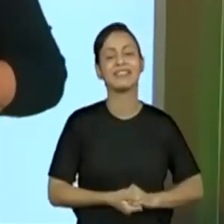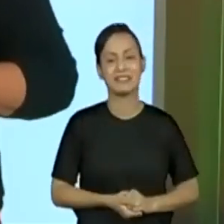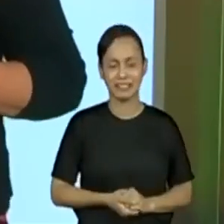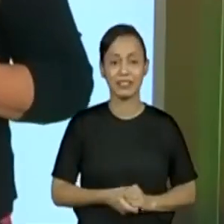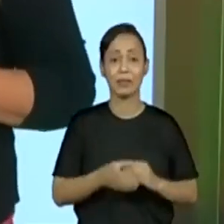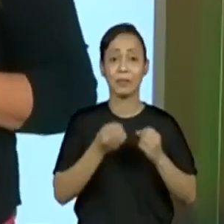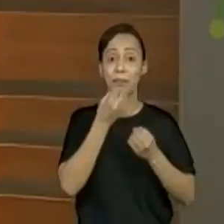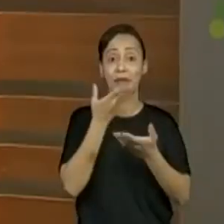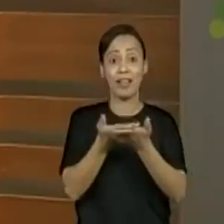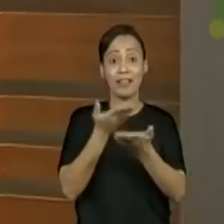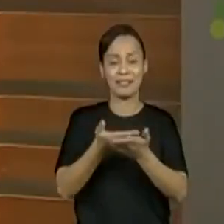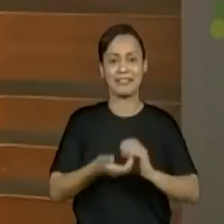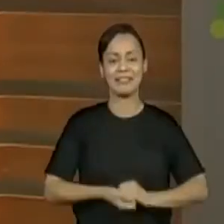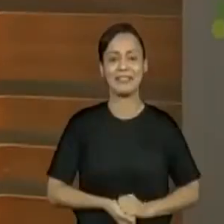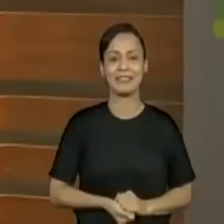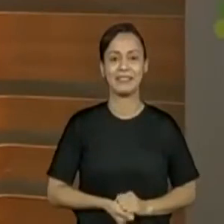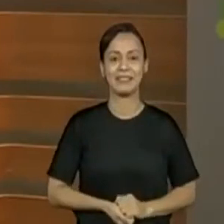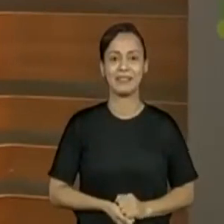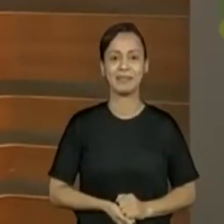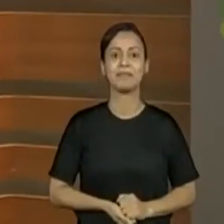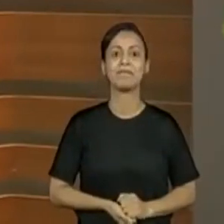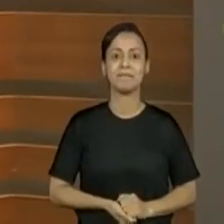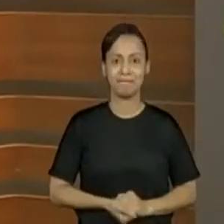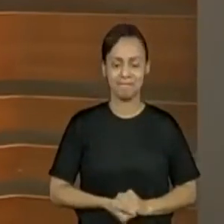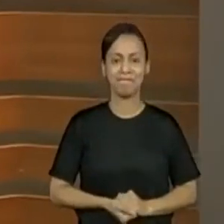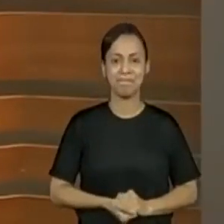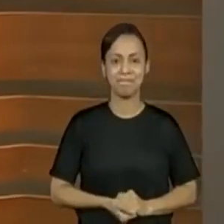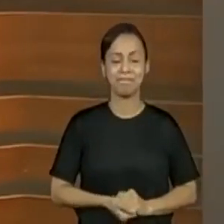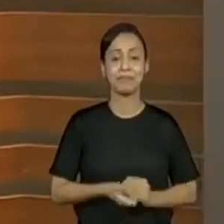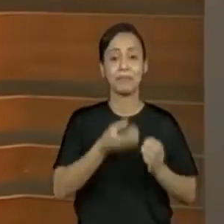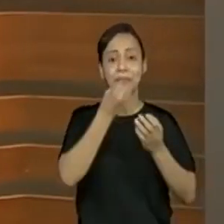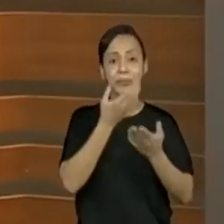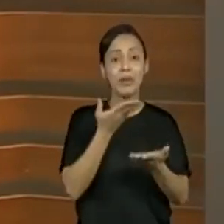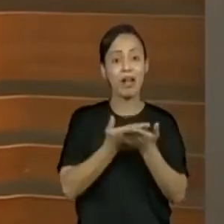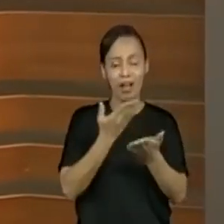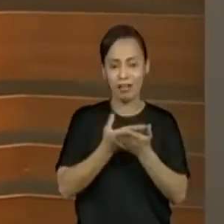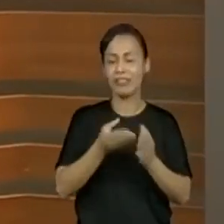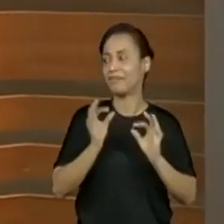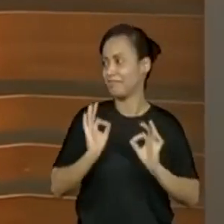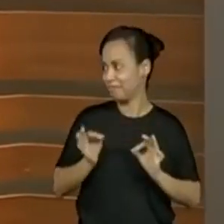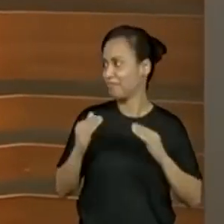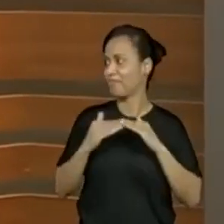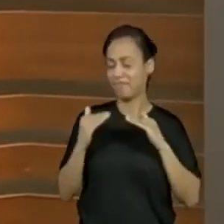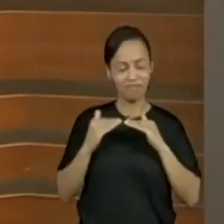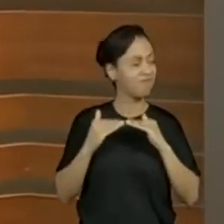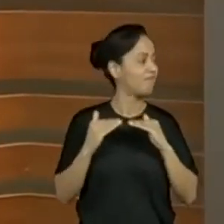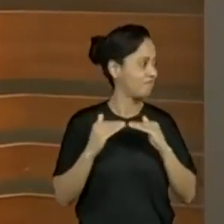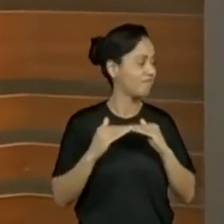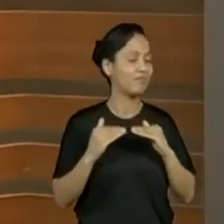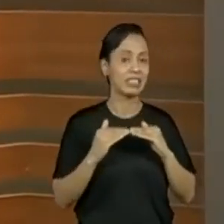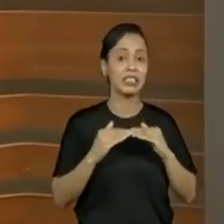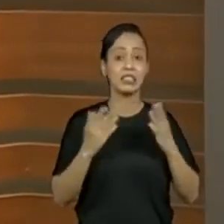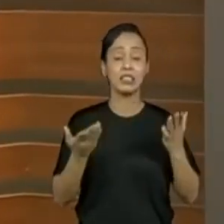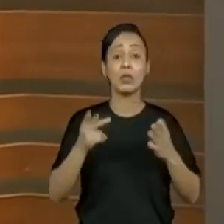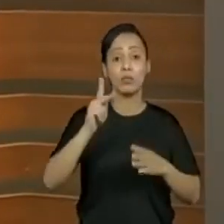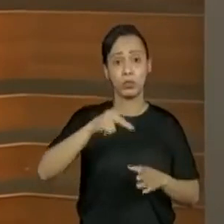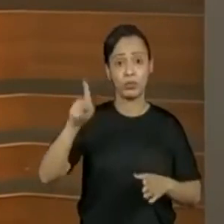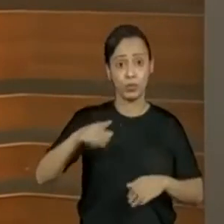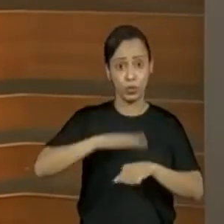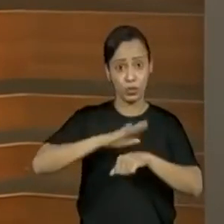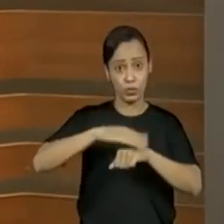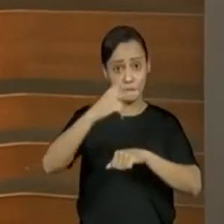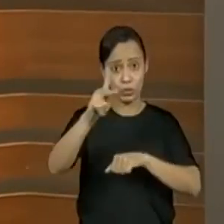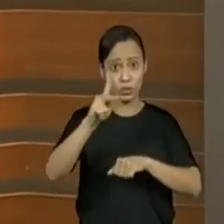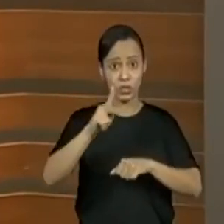todos uma ótima aula. Isso mesmo. Tenhamos, então, uma boa aula. Eu peço a colaboração dos professores, daqueles que têm